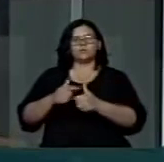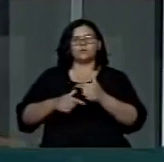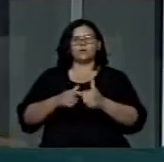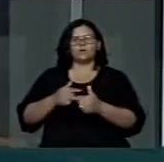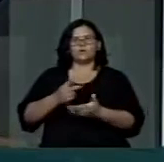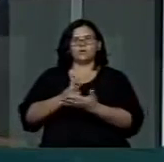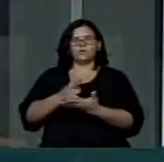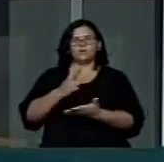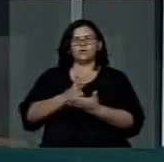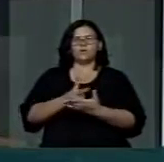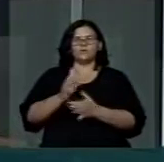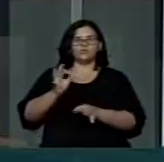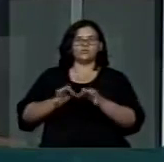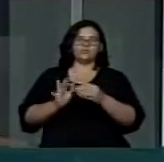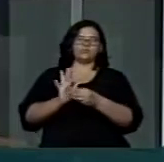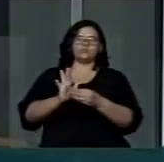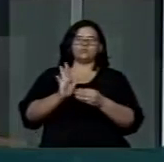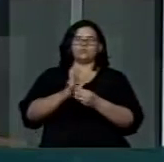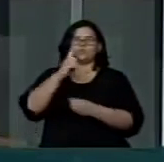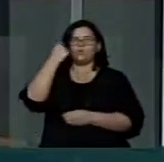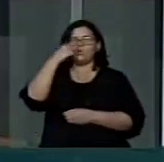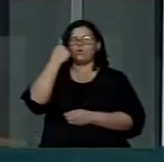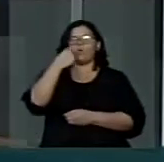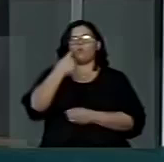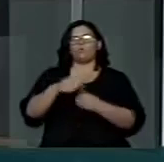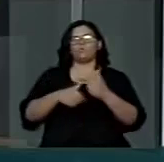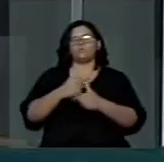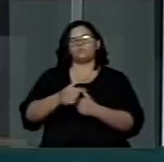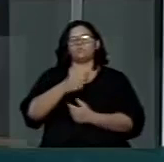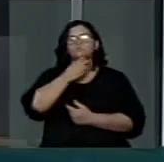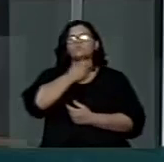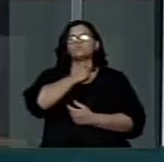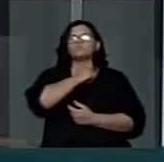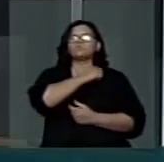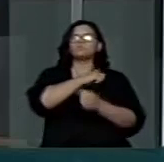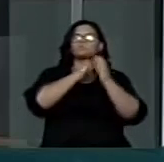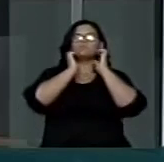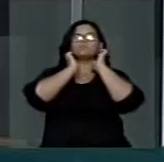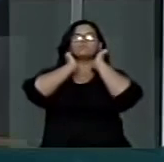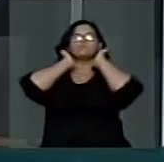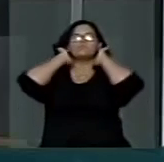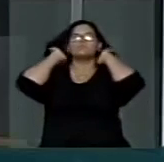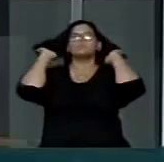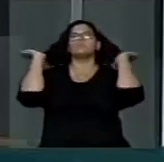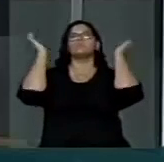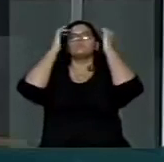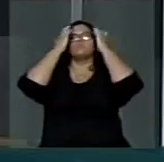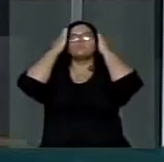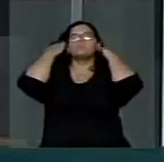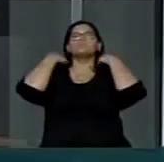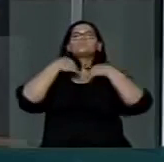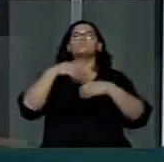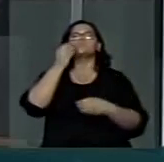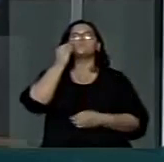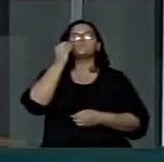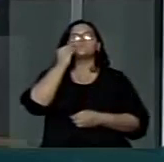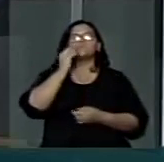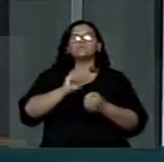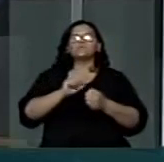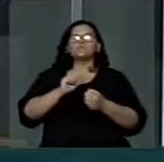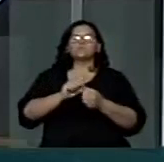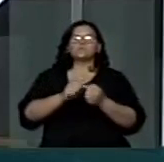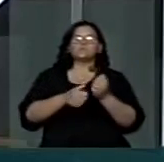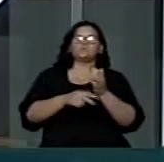e injusta. Esses trabalhadores têm buscado se organizar em sindicato para, assim, abrirem mão, abrirem à